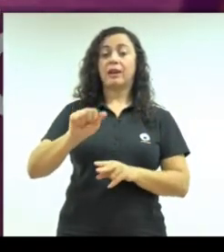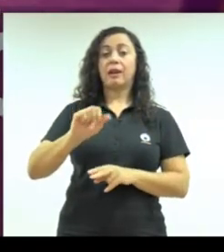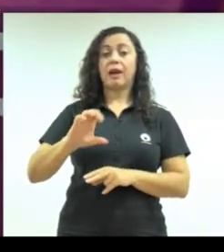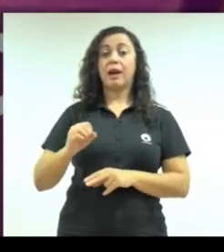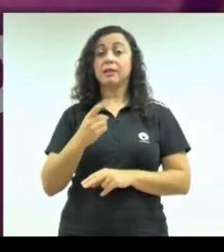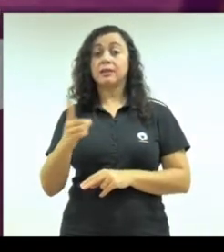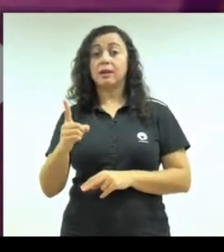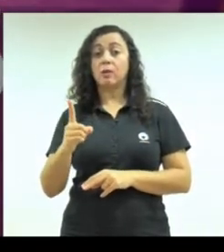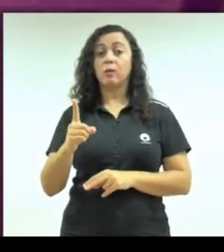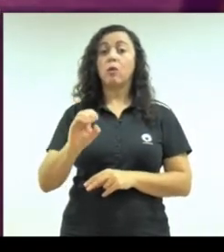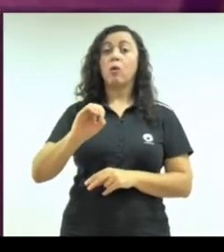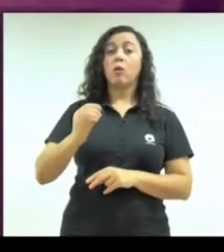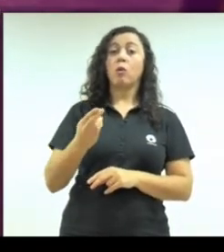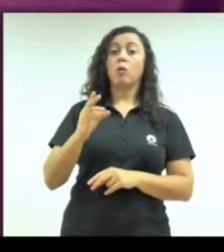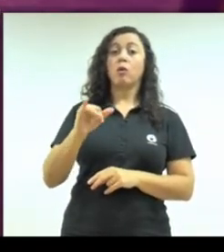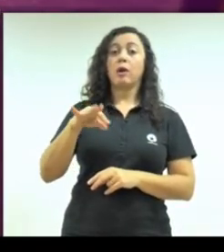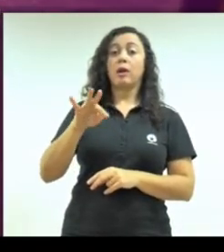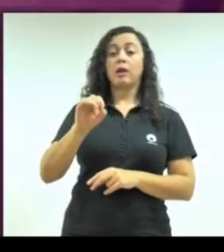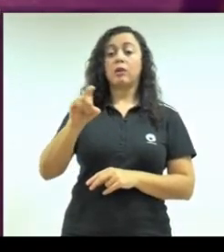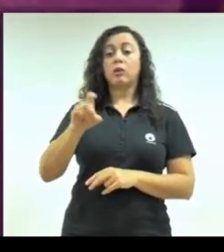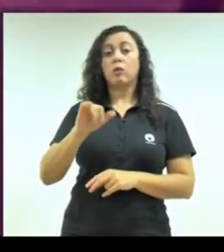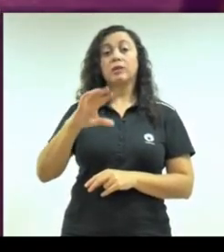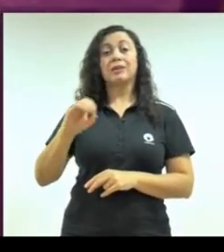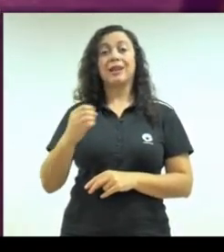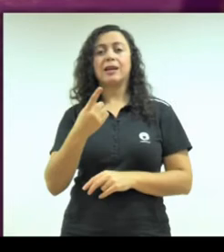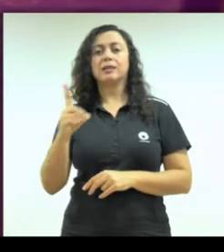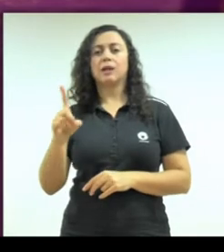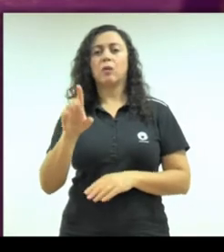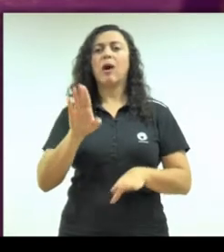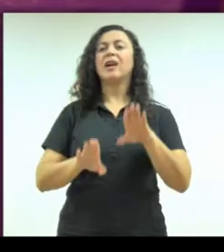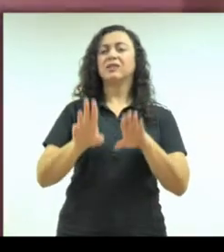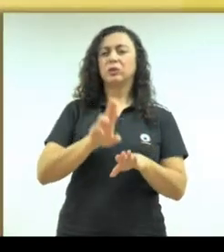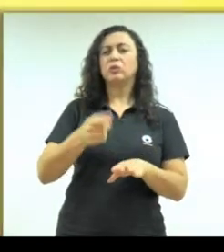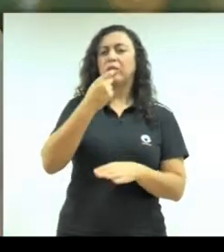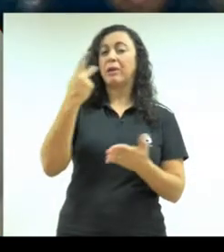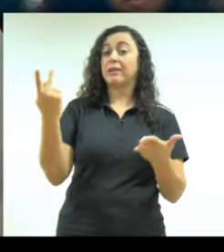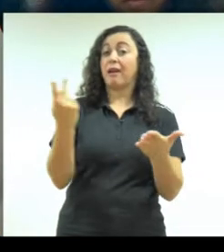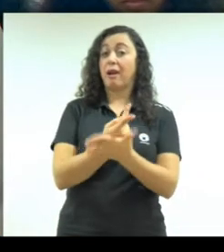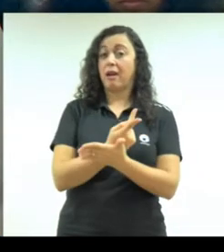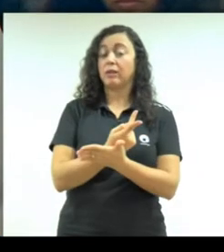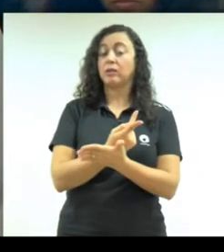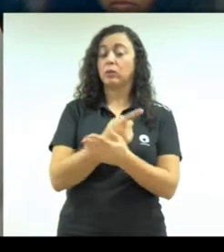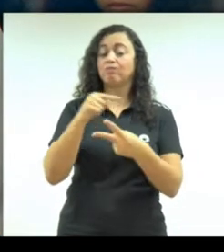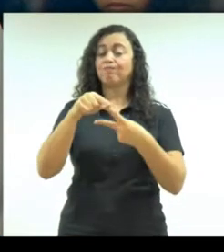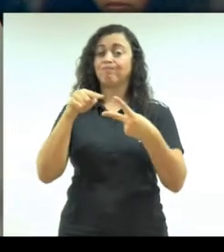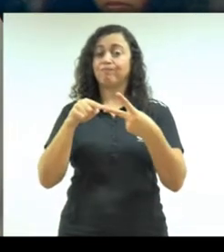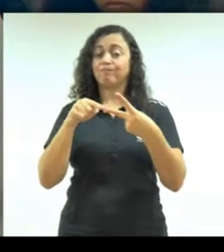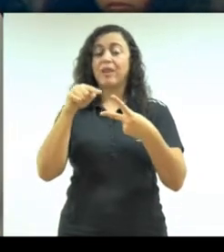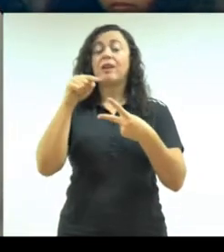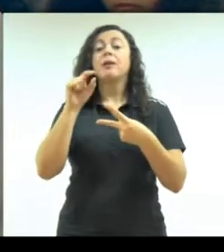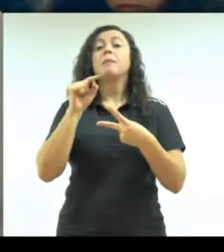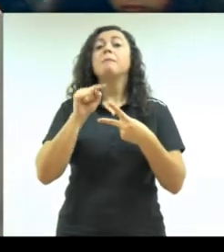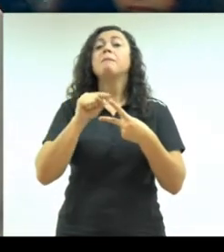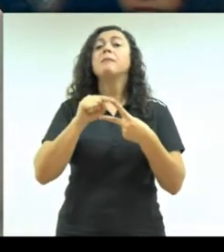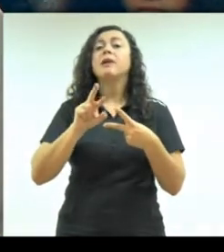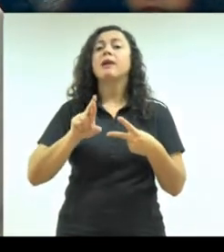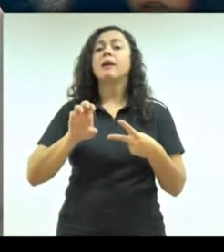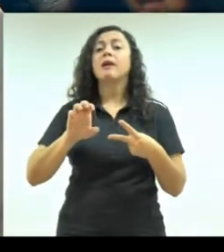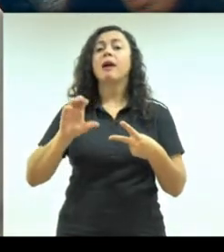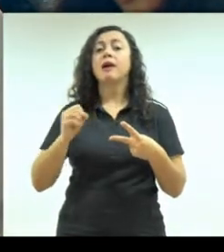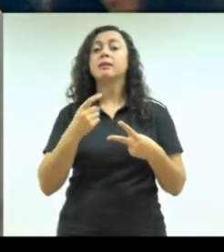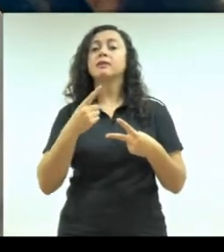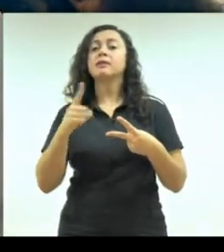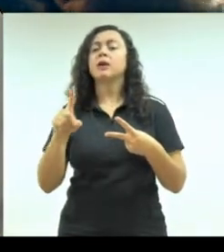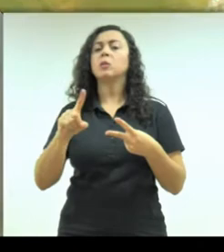intoxicação. Consequências comuns do mau uso de remédios. Primeiro, a gente tem que saber se realmente é uma reação